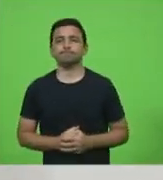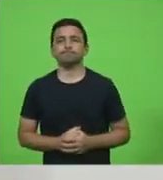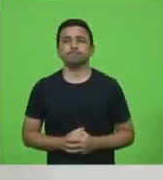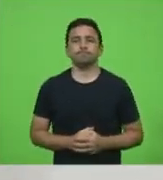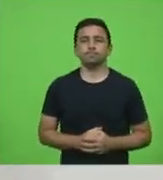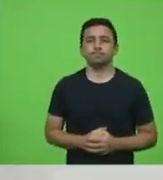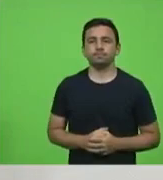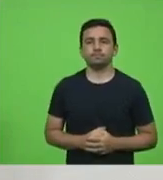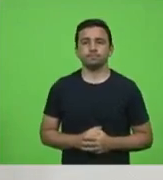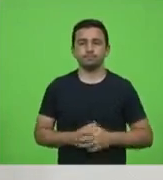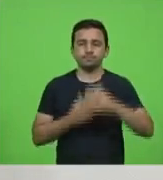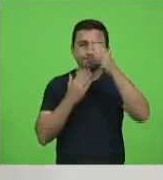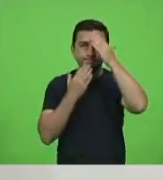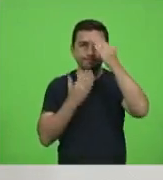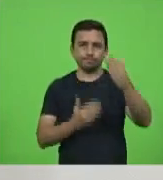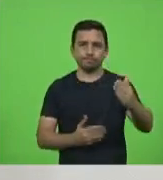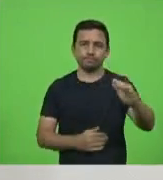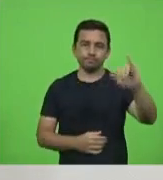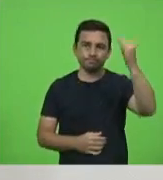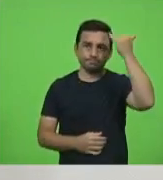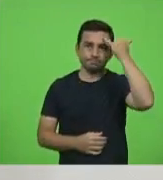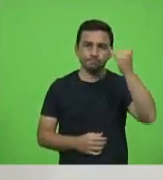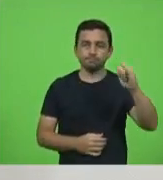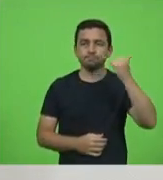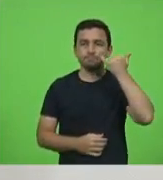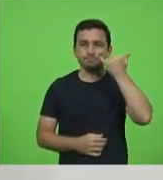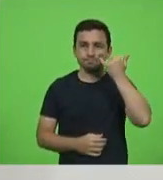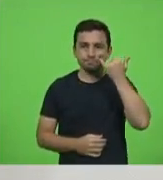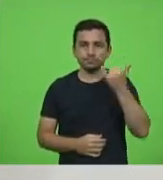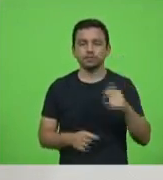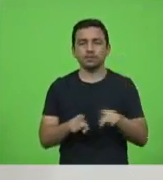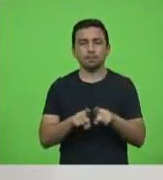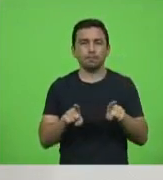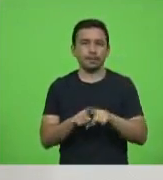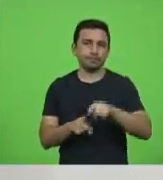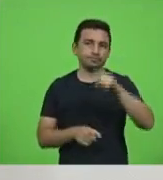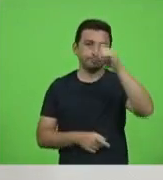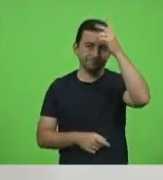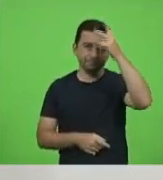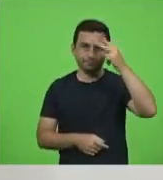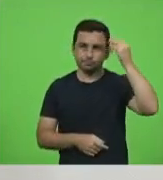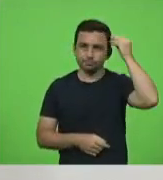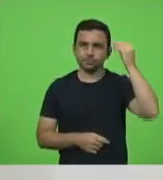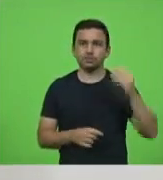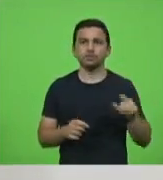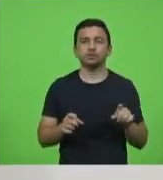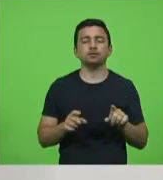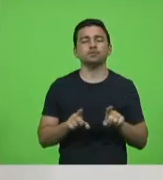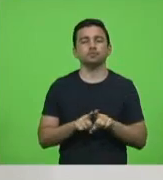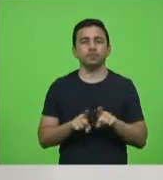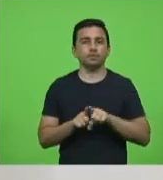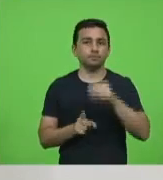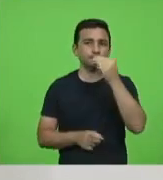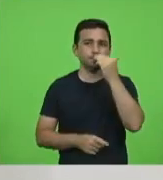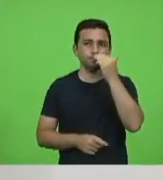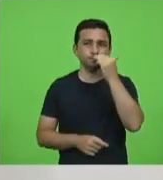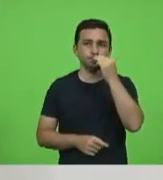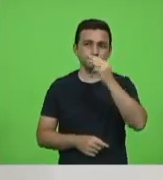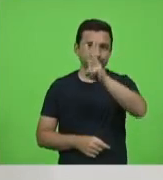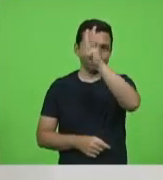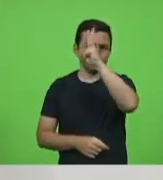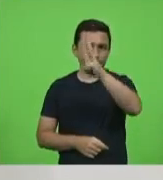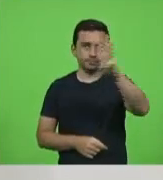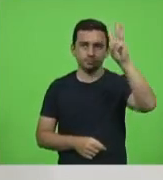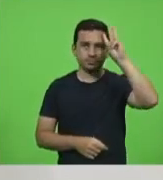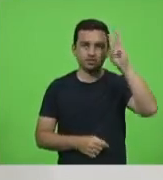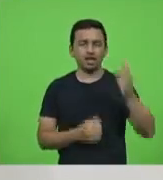deputado Gessé Lopes deputada Luciane Carminati deputado Sérgio Motto deputado Ronei Weber que nos